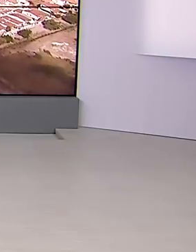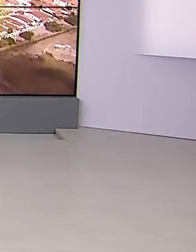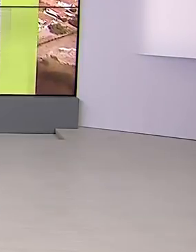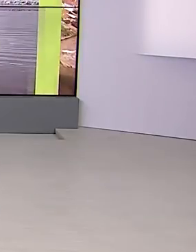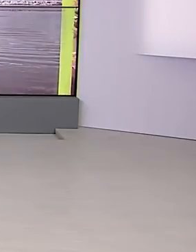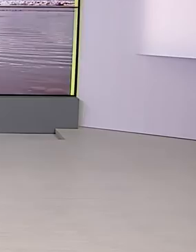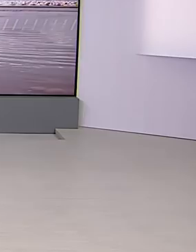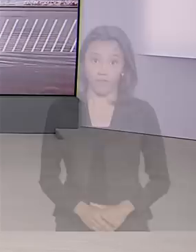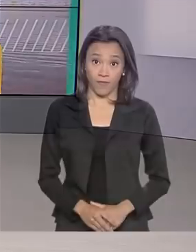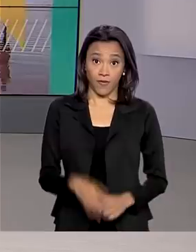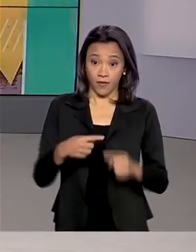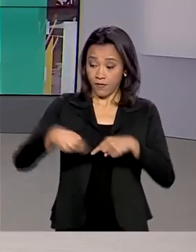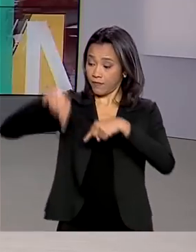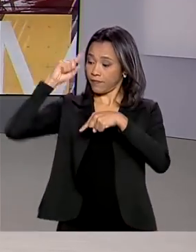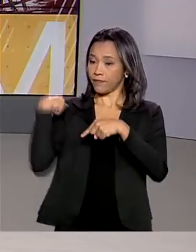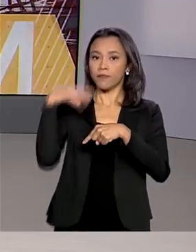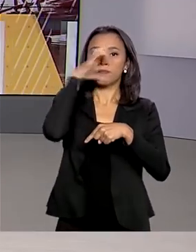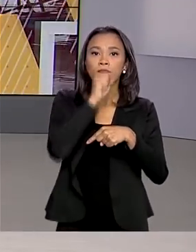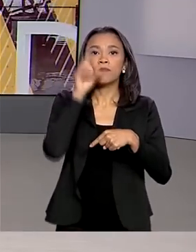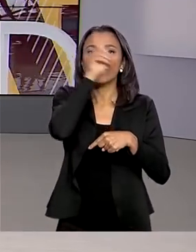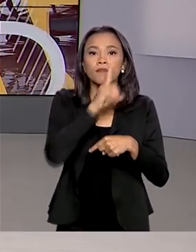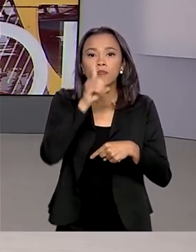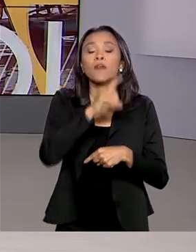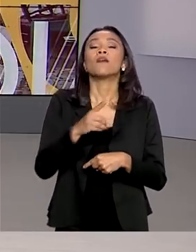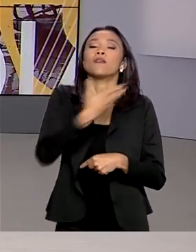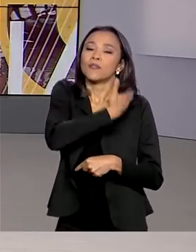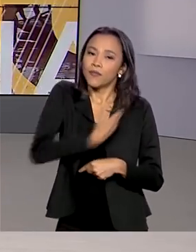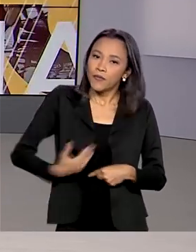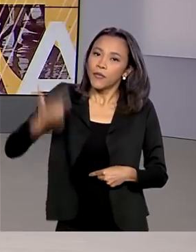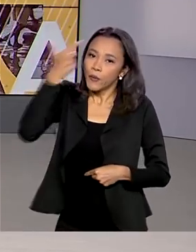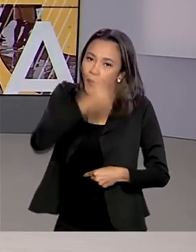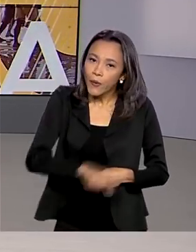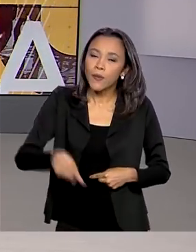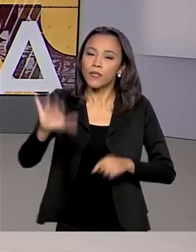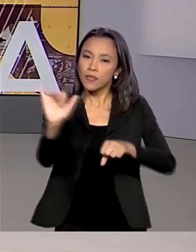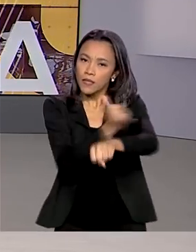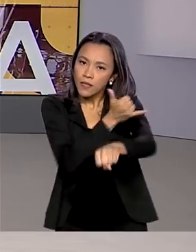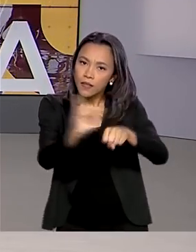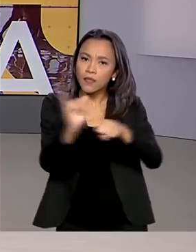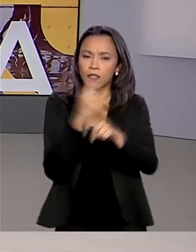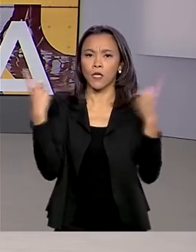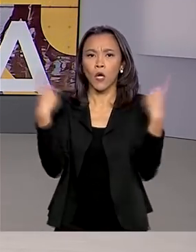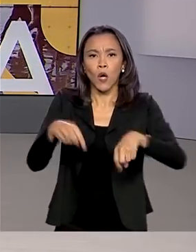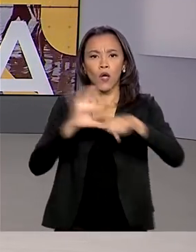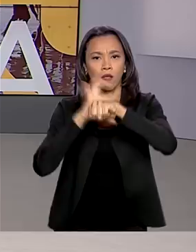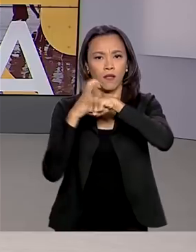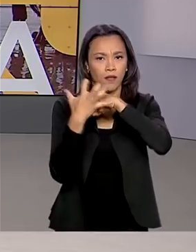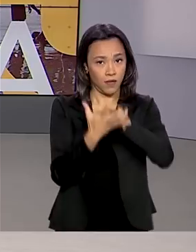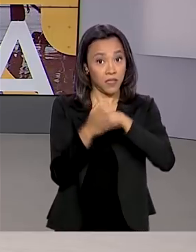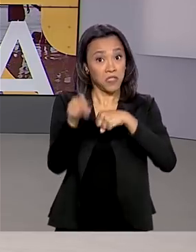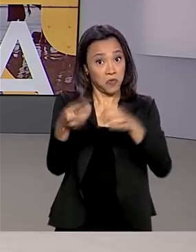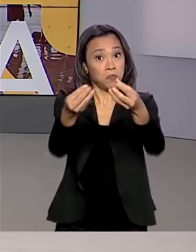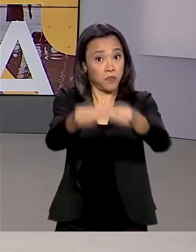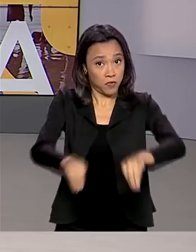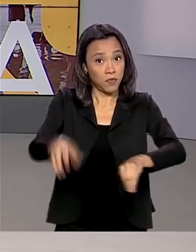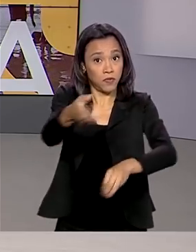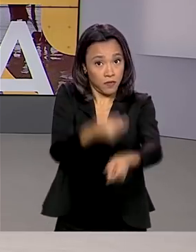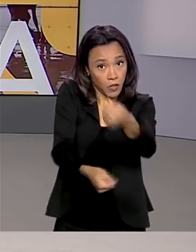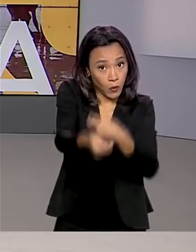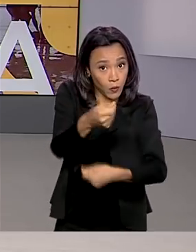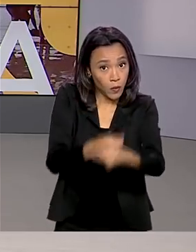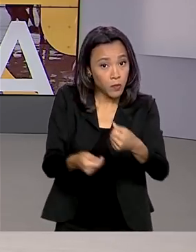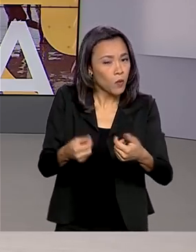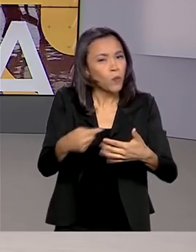E neste fim de semana, o governo adotou mais medidas para combater o coronavírus e os efeitos na economia. Entre